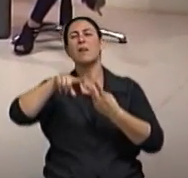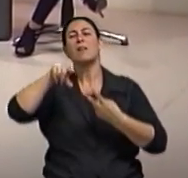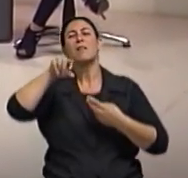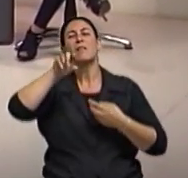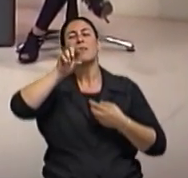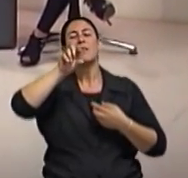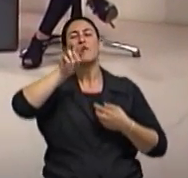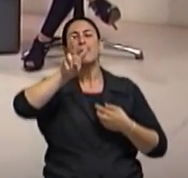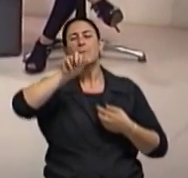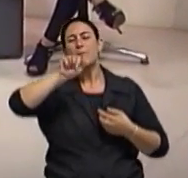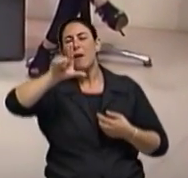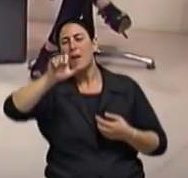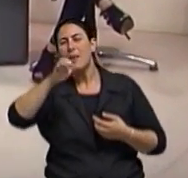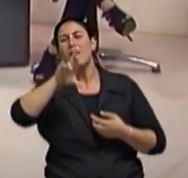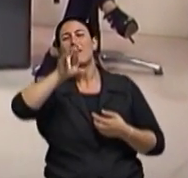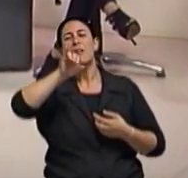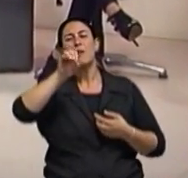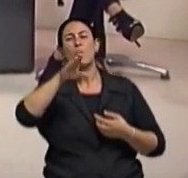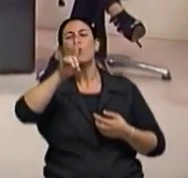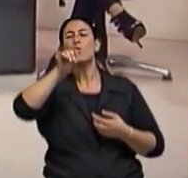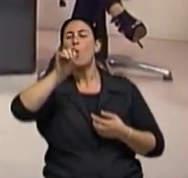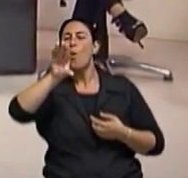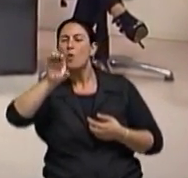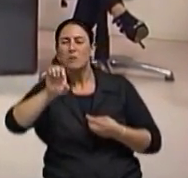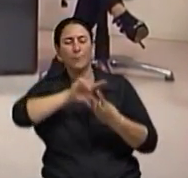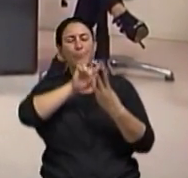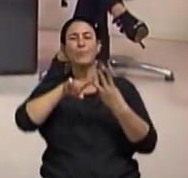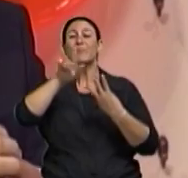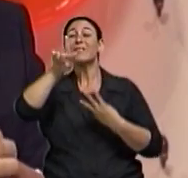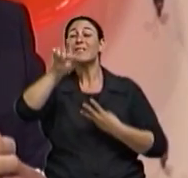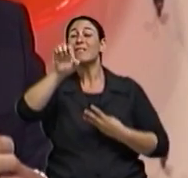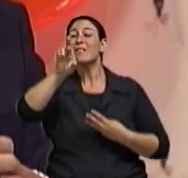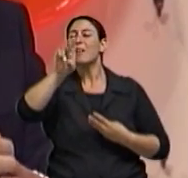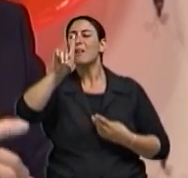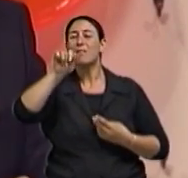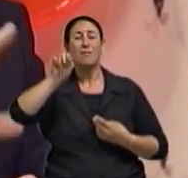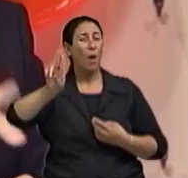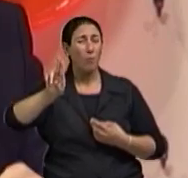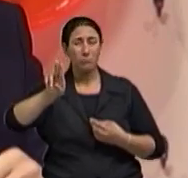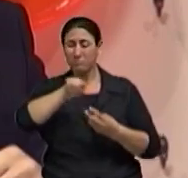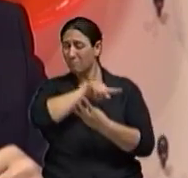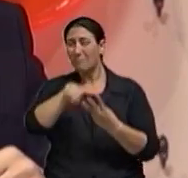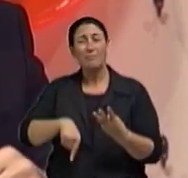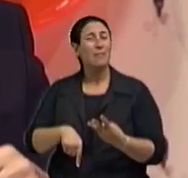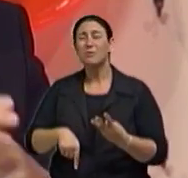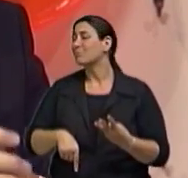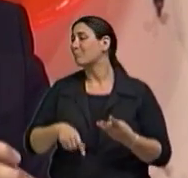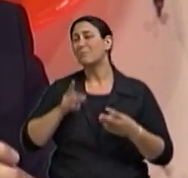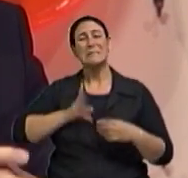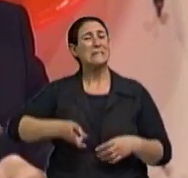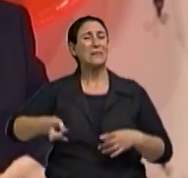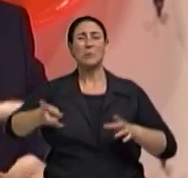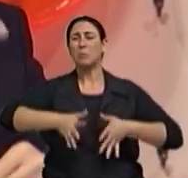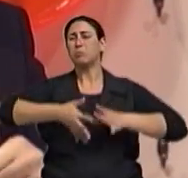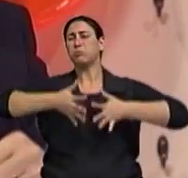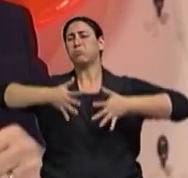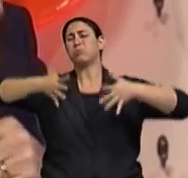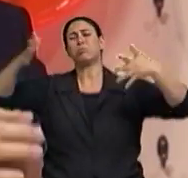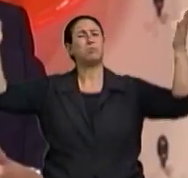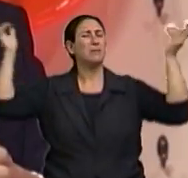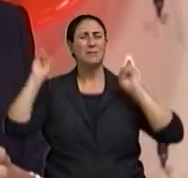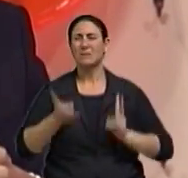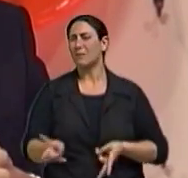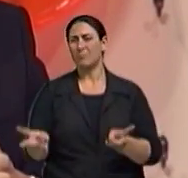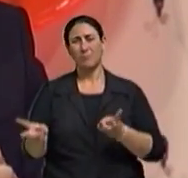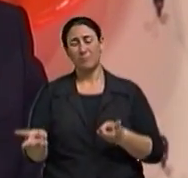a nossa Gerdau, a gaúcha Gerdau, nos próximos 10 anos eu não tenho dúvida que vai dar muito mais que é a cadeira de poupança e muito